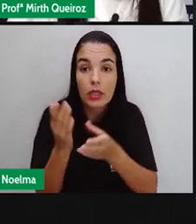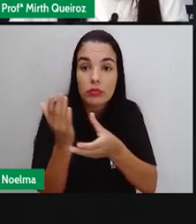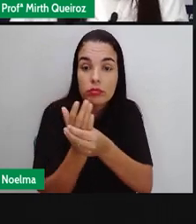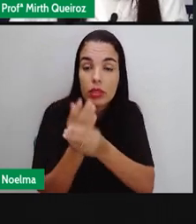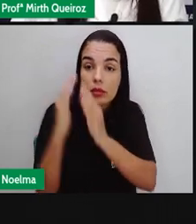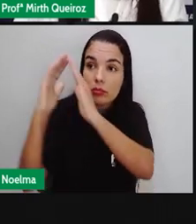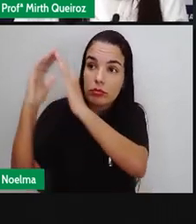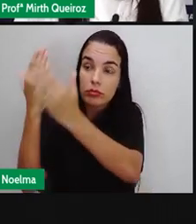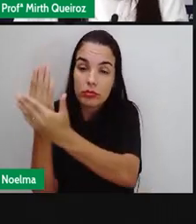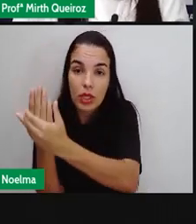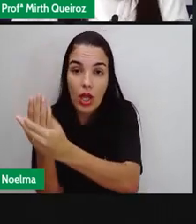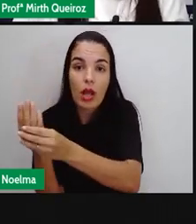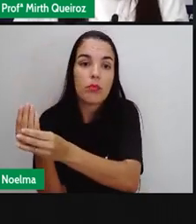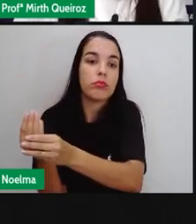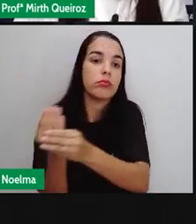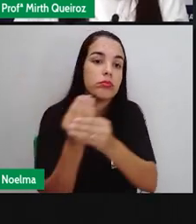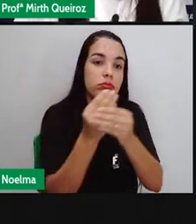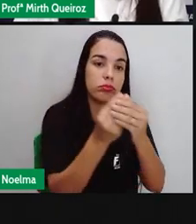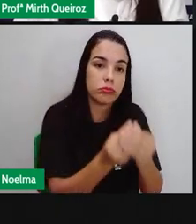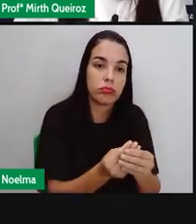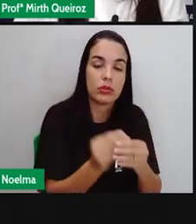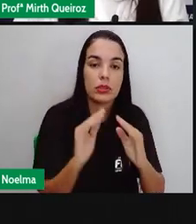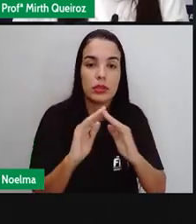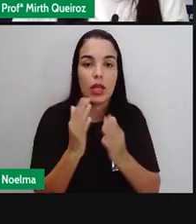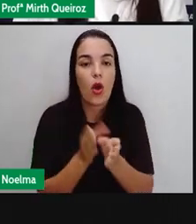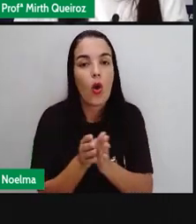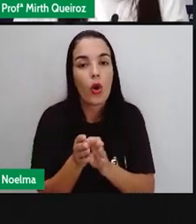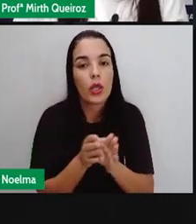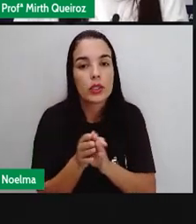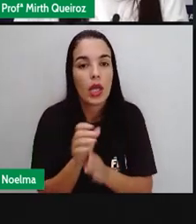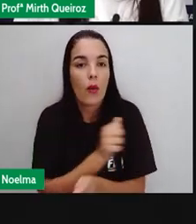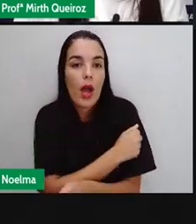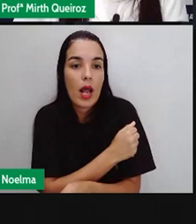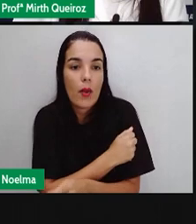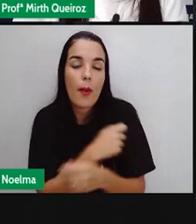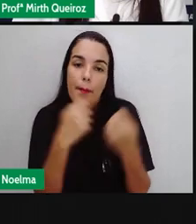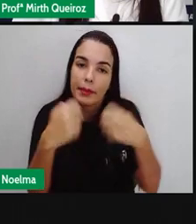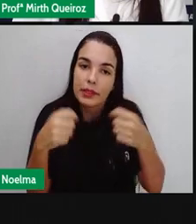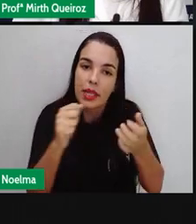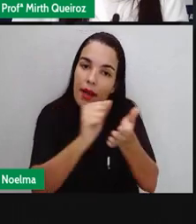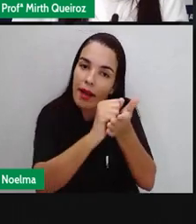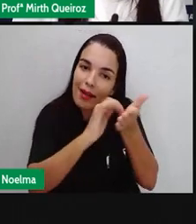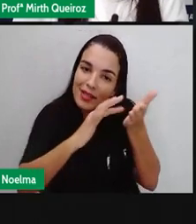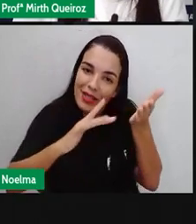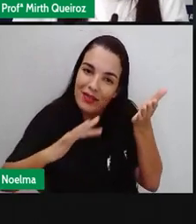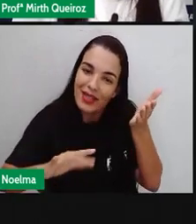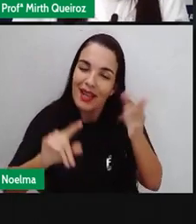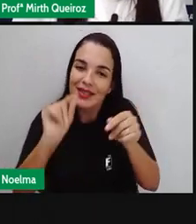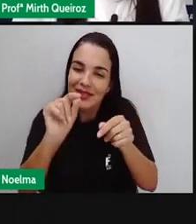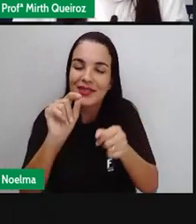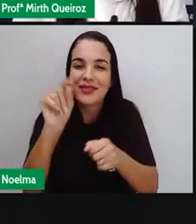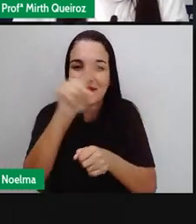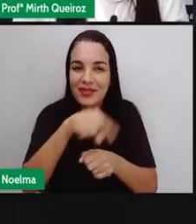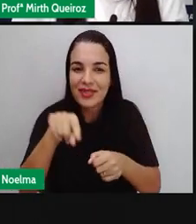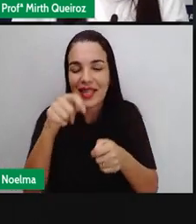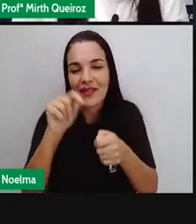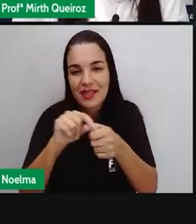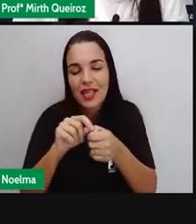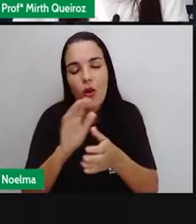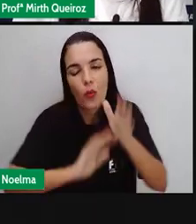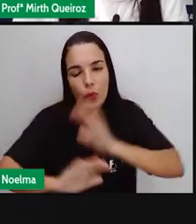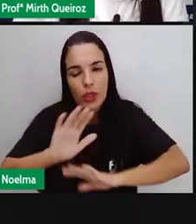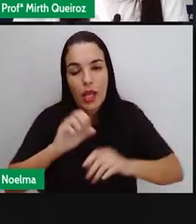anexo com as atividades, né? Essas orientações do aluno. Vão realizar essas atividades de vocês com bastante cuidado. Qualquer dúvida,